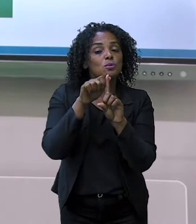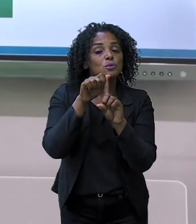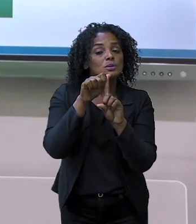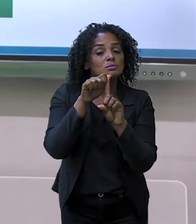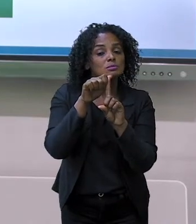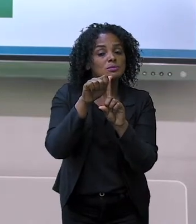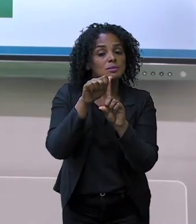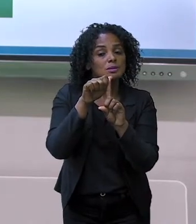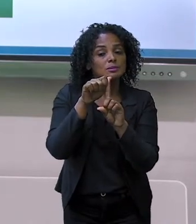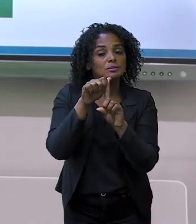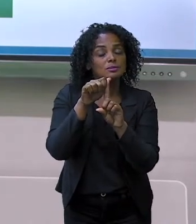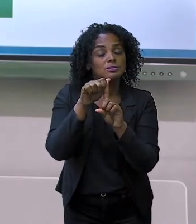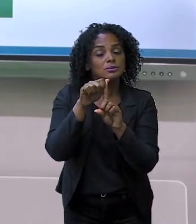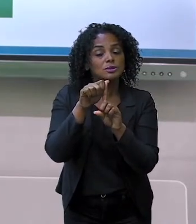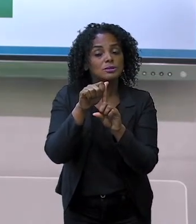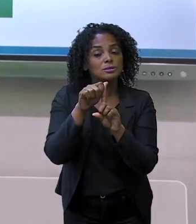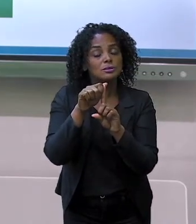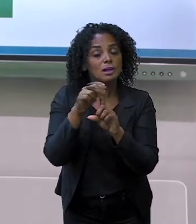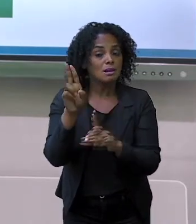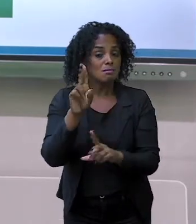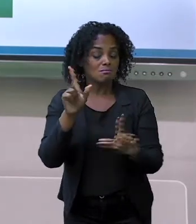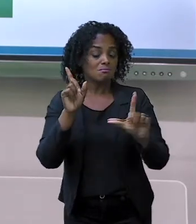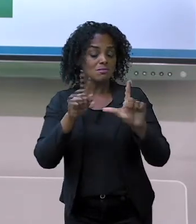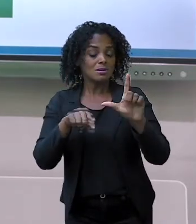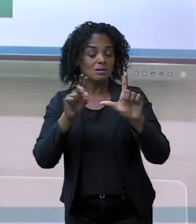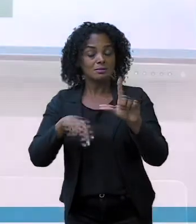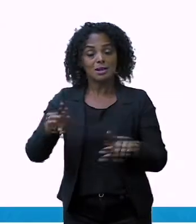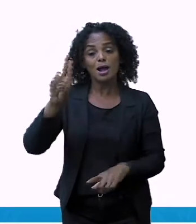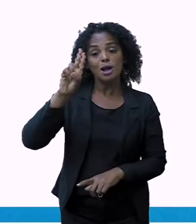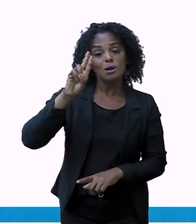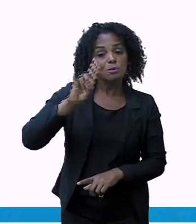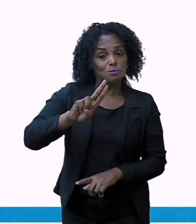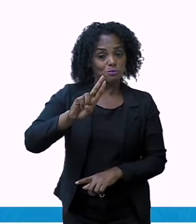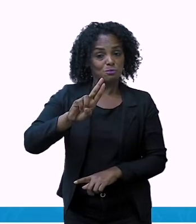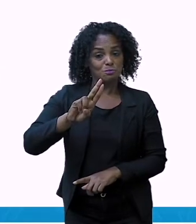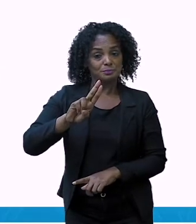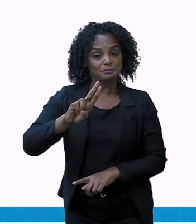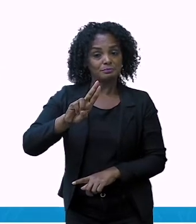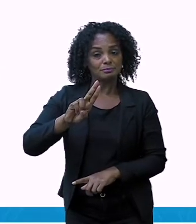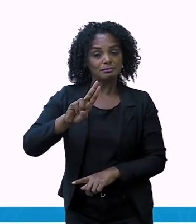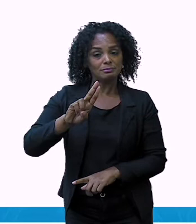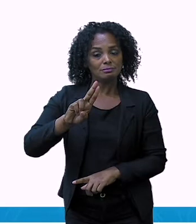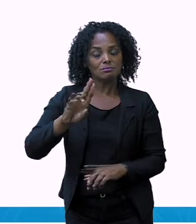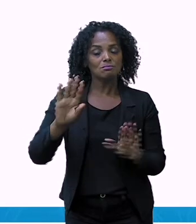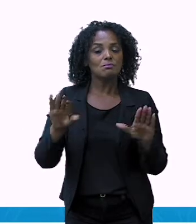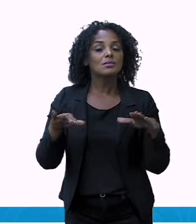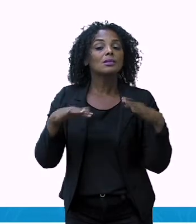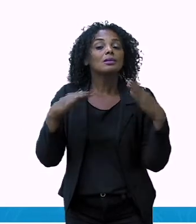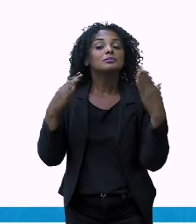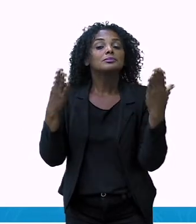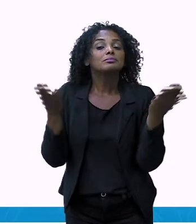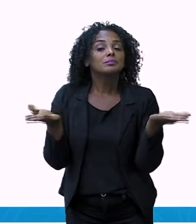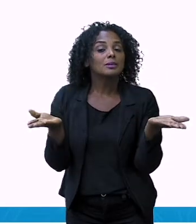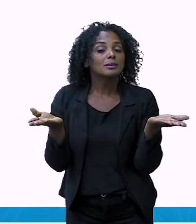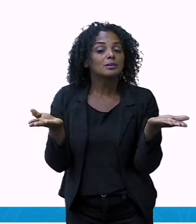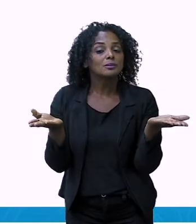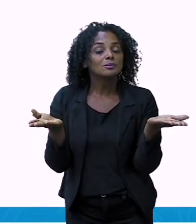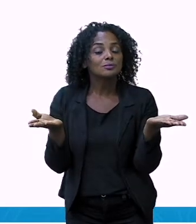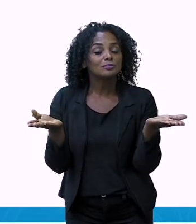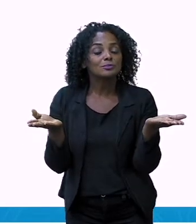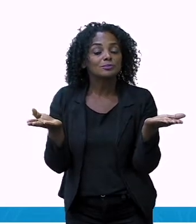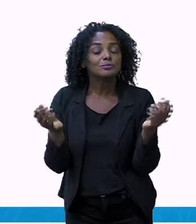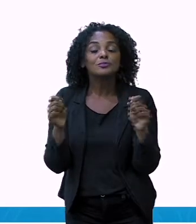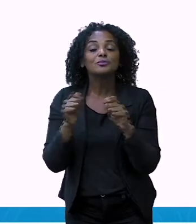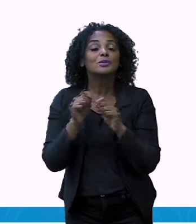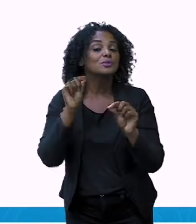U. Isso mesmo. Vamos lá. Então, entrou um.